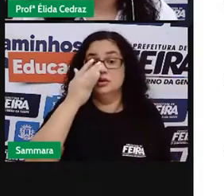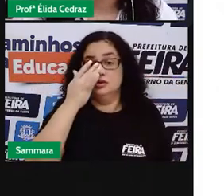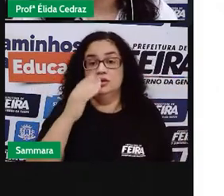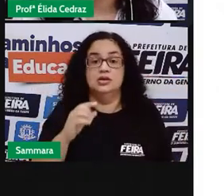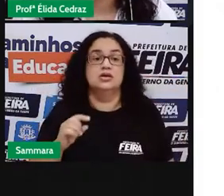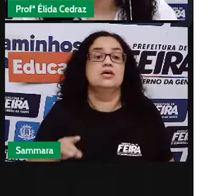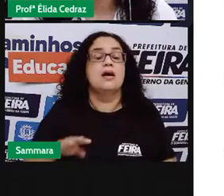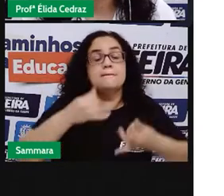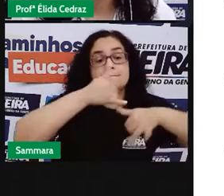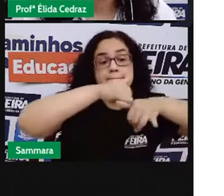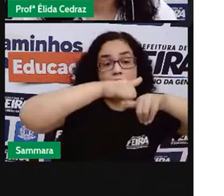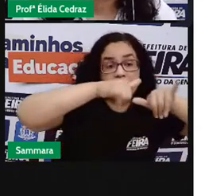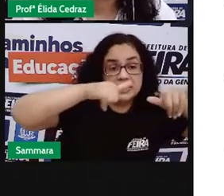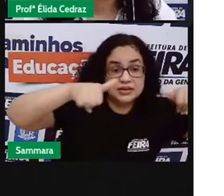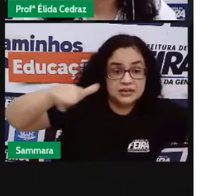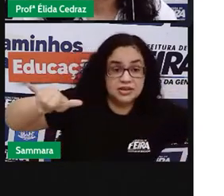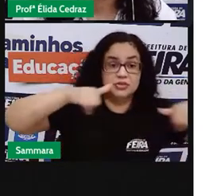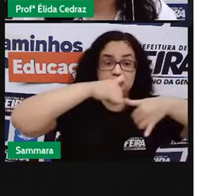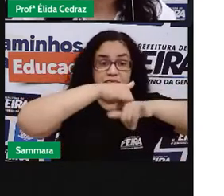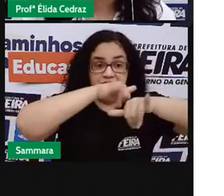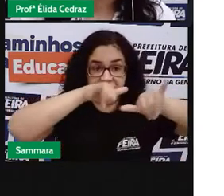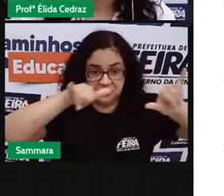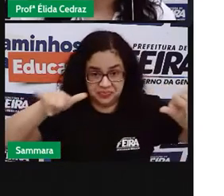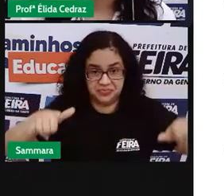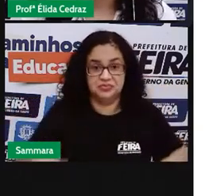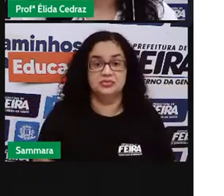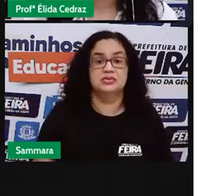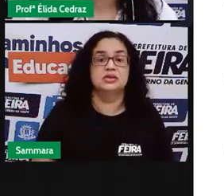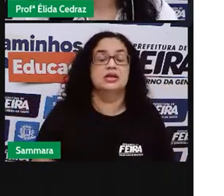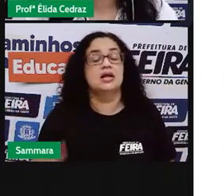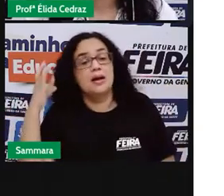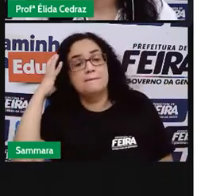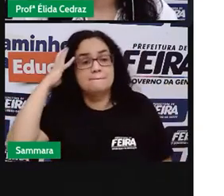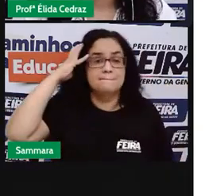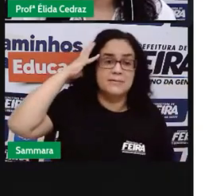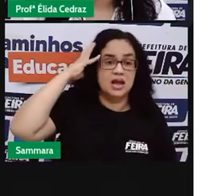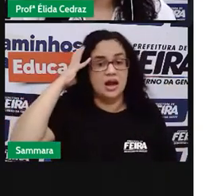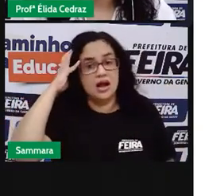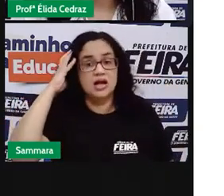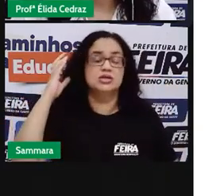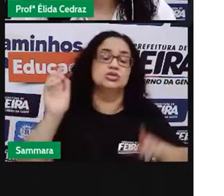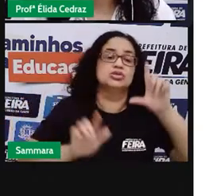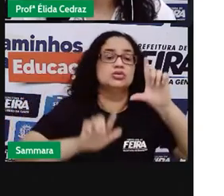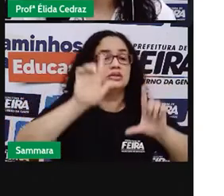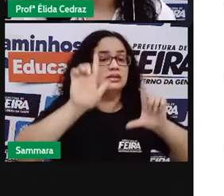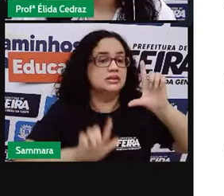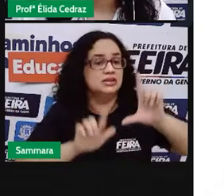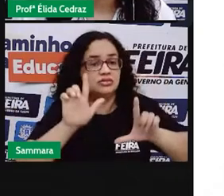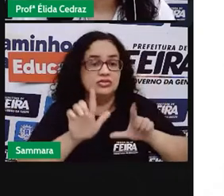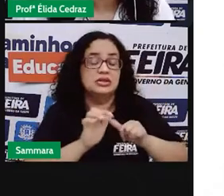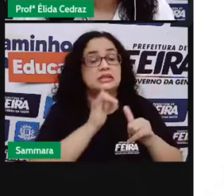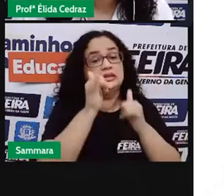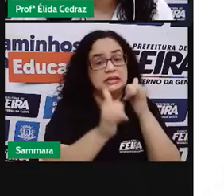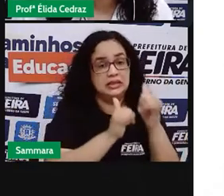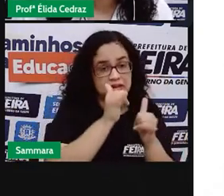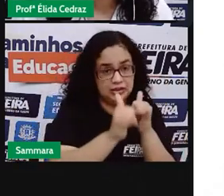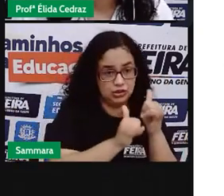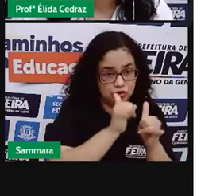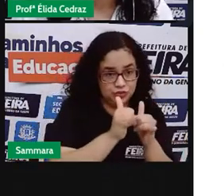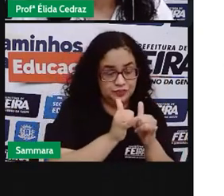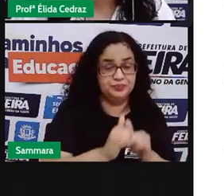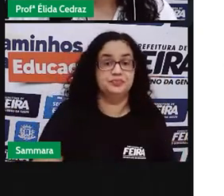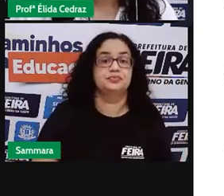veículos de propaganda e na mídia, rádio, TV e